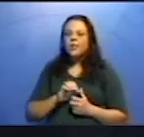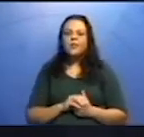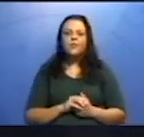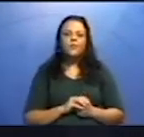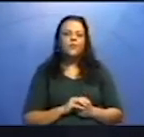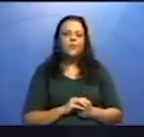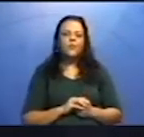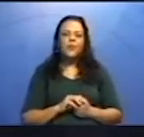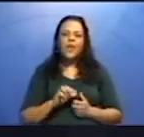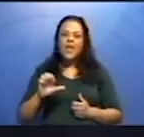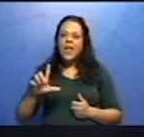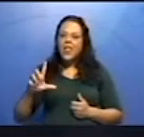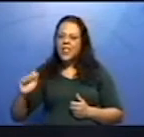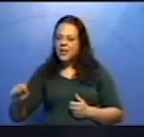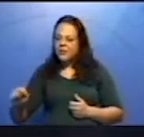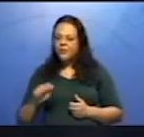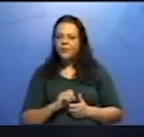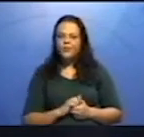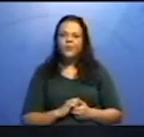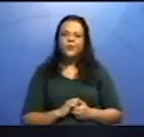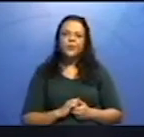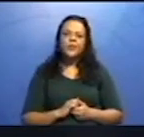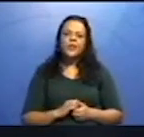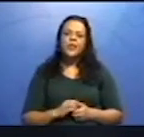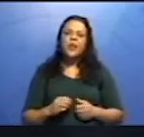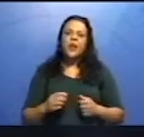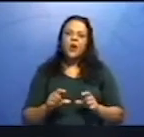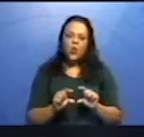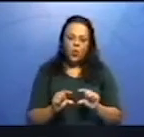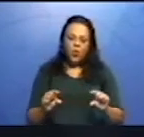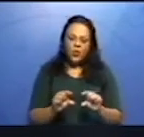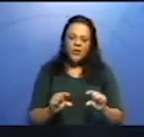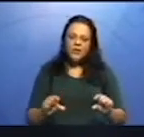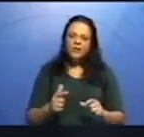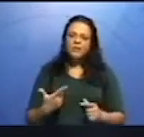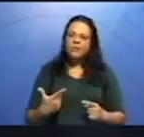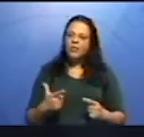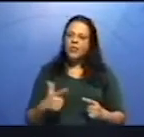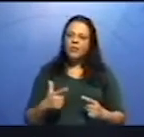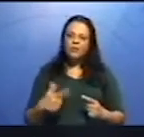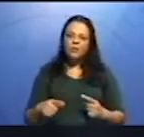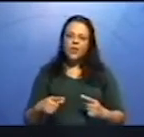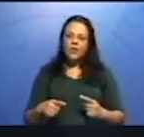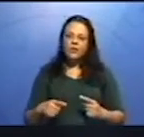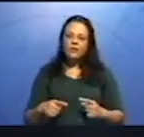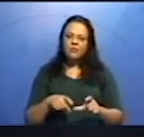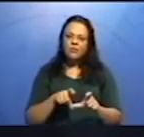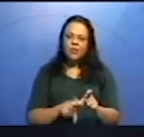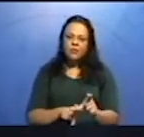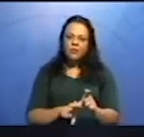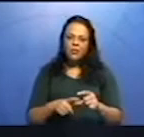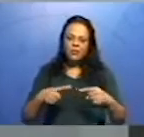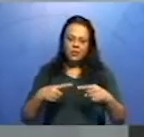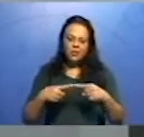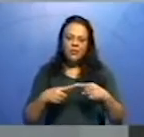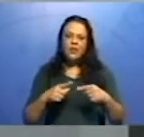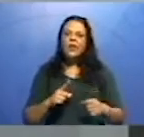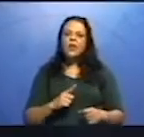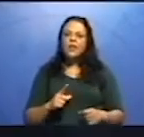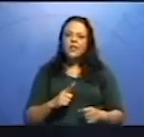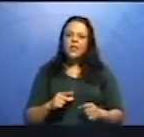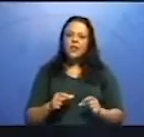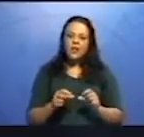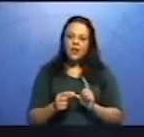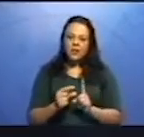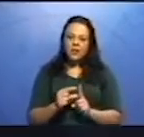predicado. Então, são orações coordenadas independentes. E eu tenho a minha conjunção bem no meio, que é o E. Note as